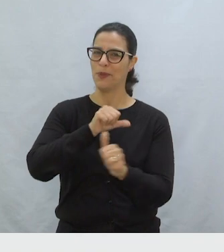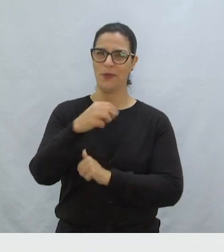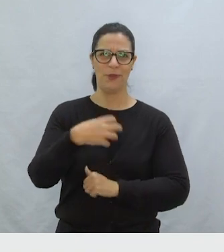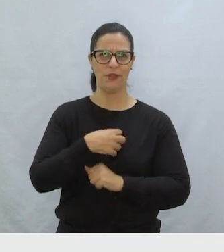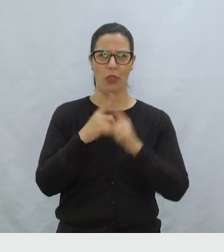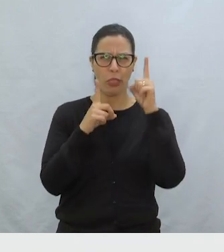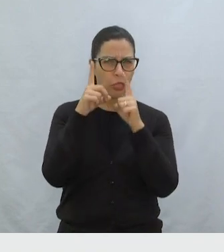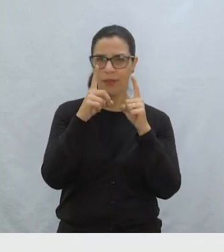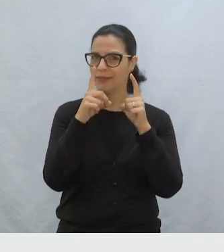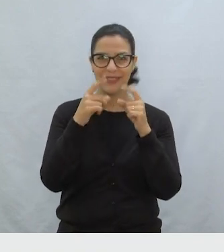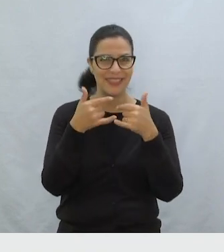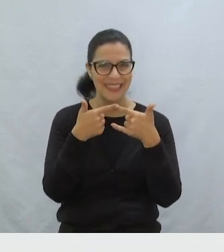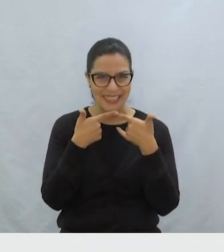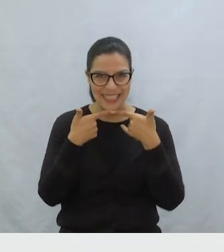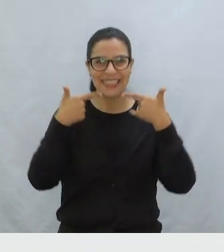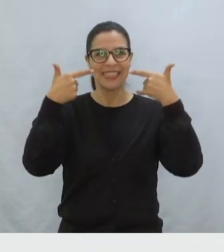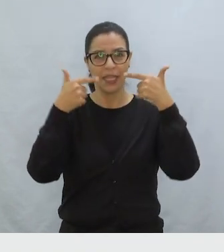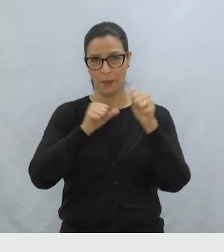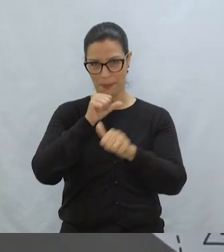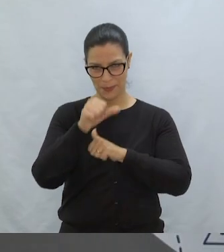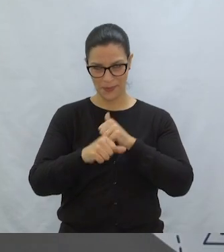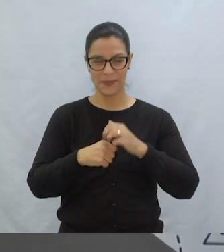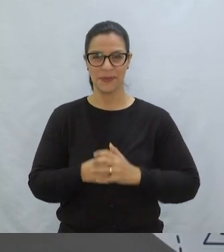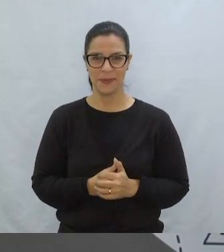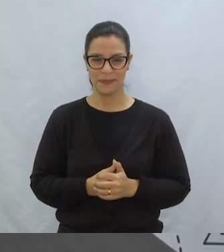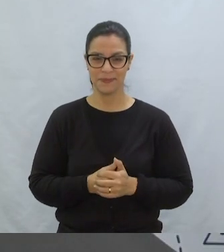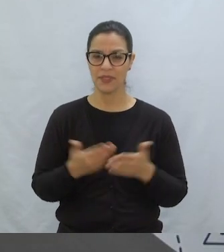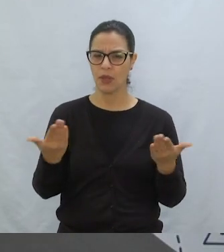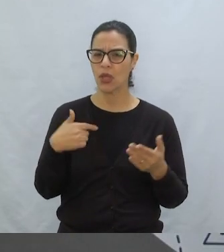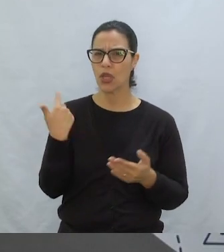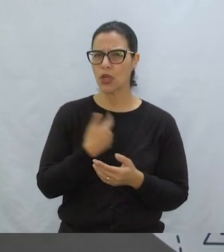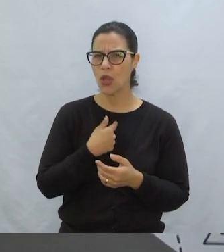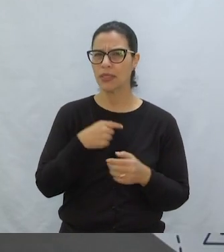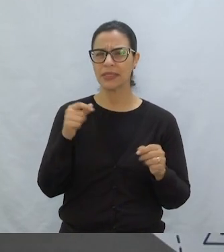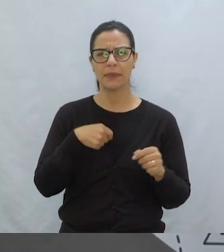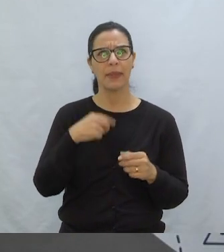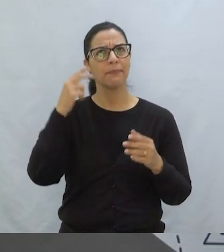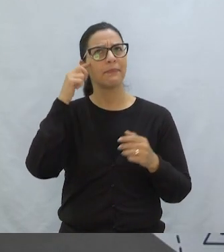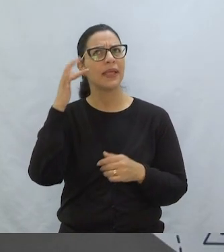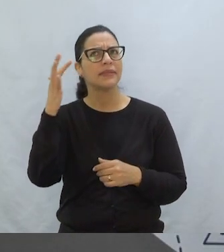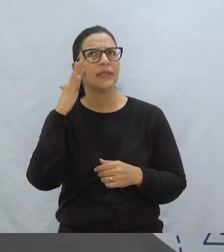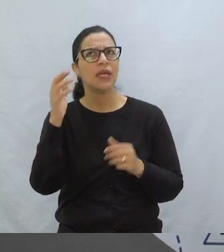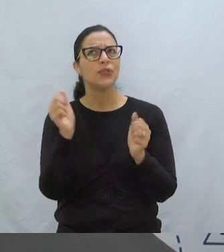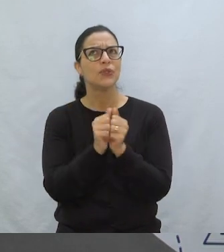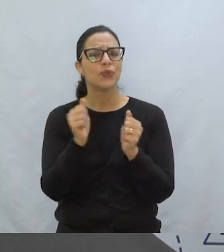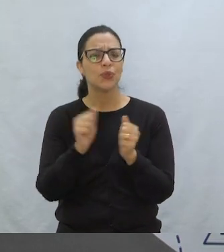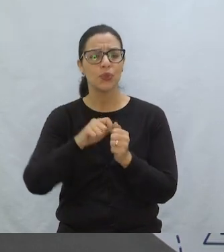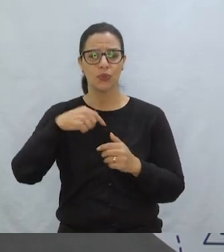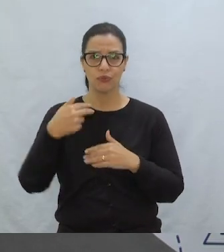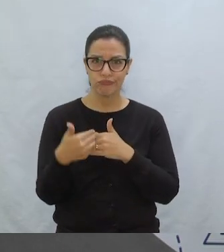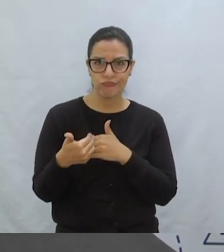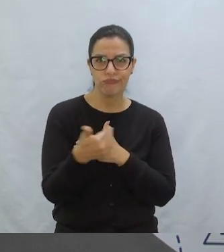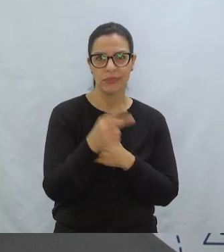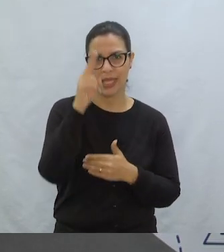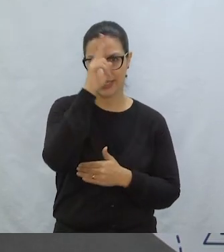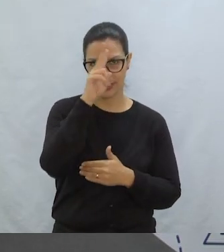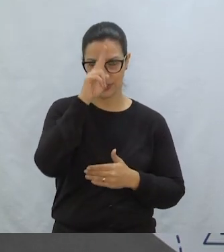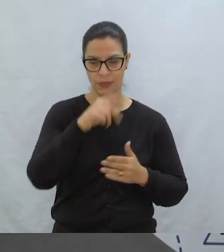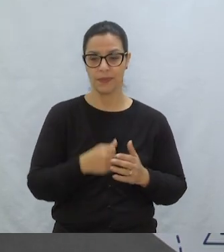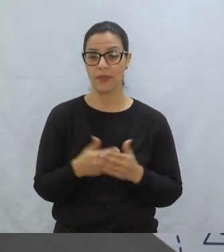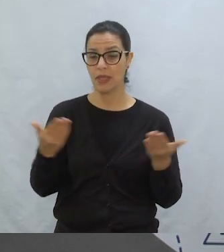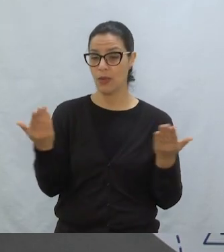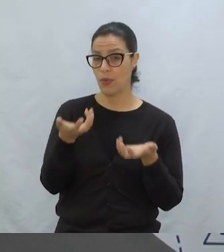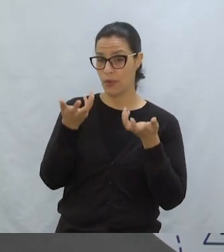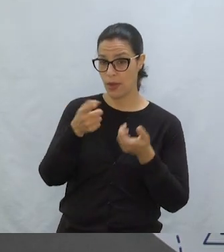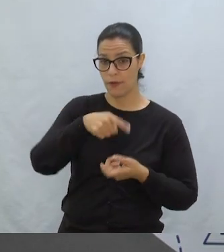É outra Ele está super feliz Bom, a gente pode fazer uma boa reflexão A partir dessa história